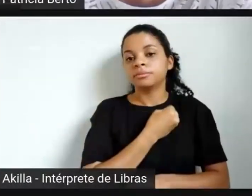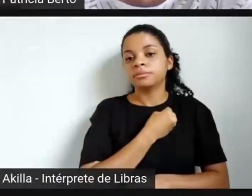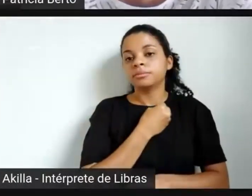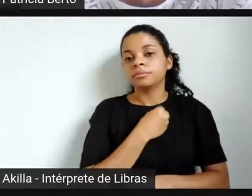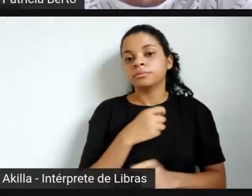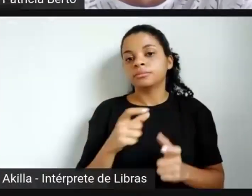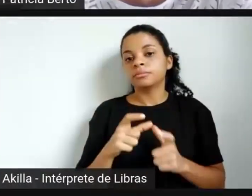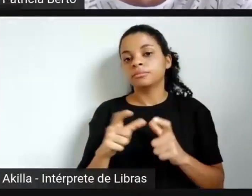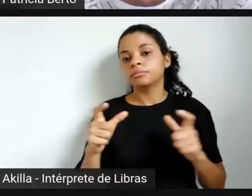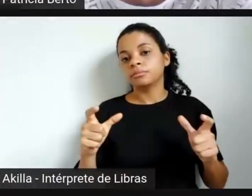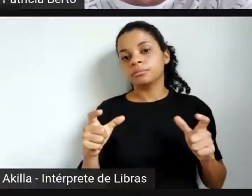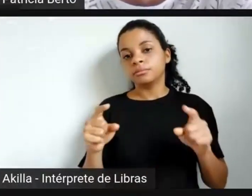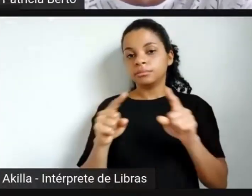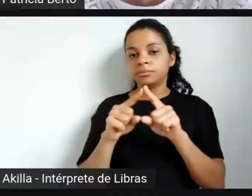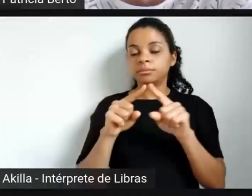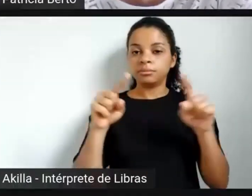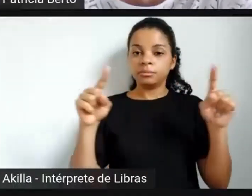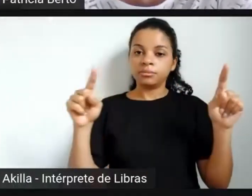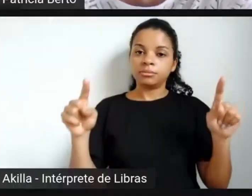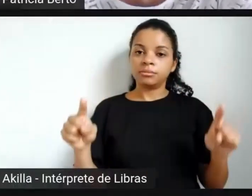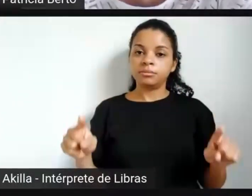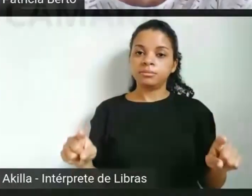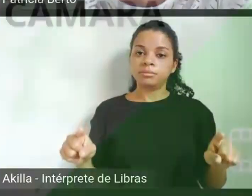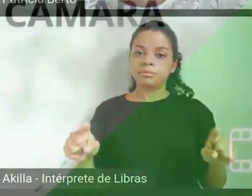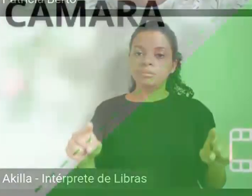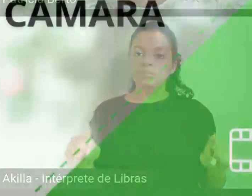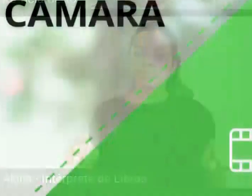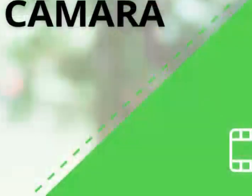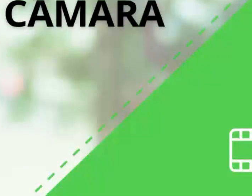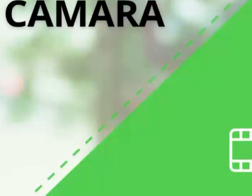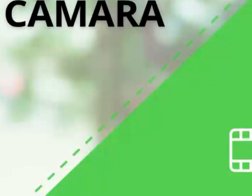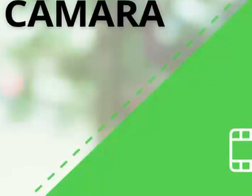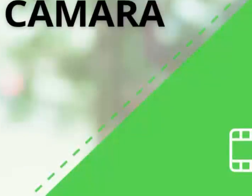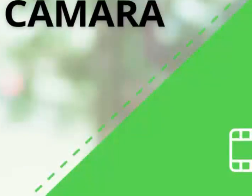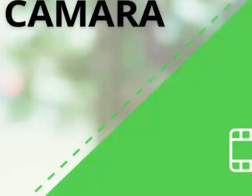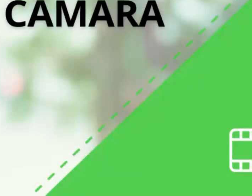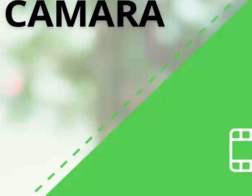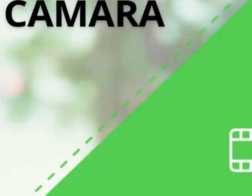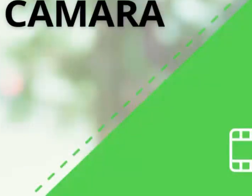dos deputados indicados para compor aquela comissão. Bom,